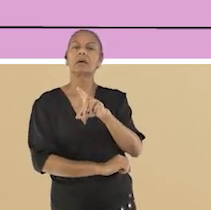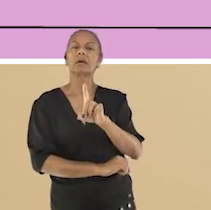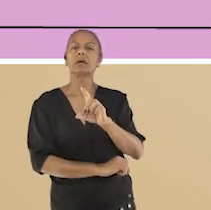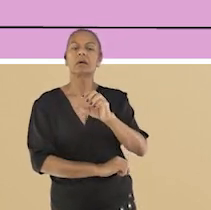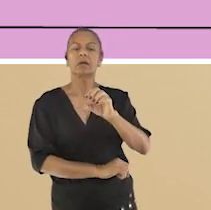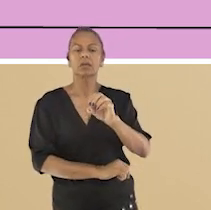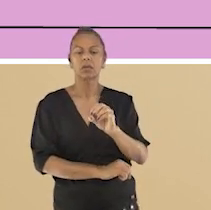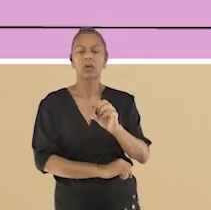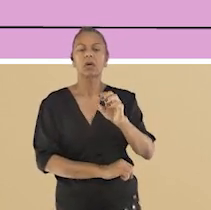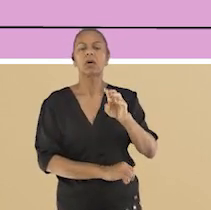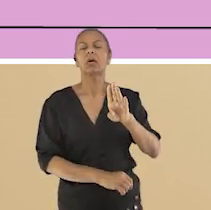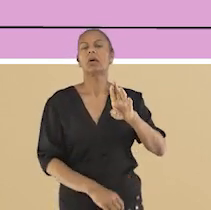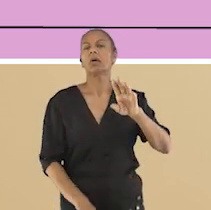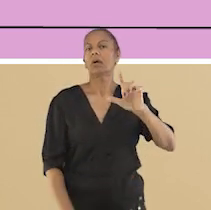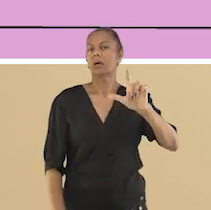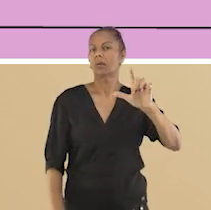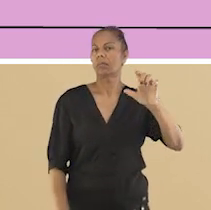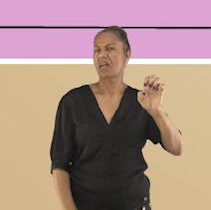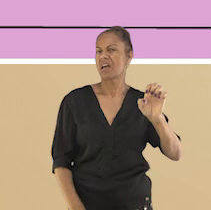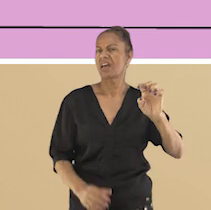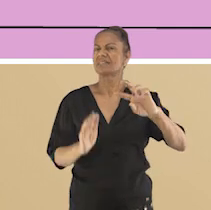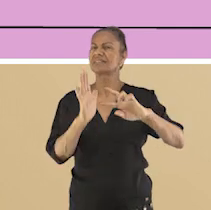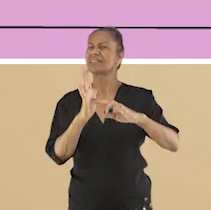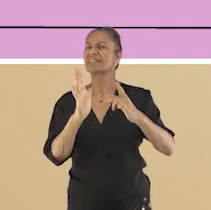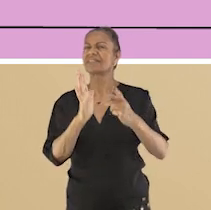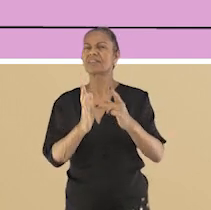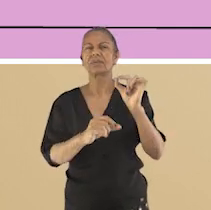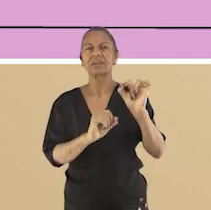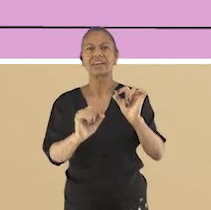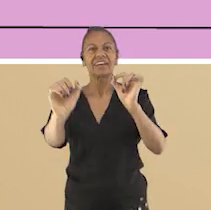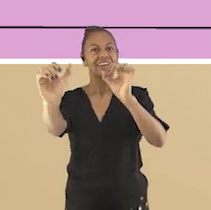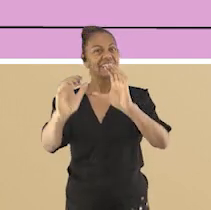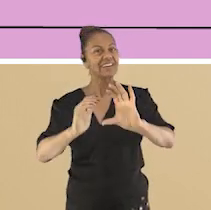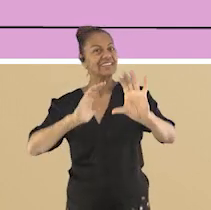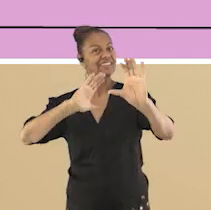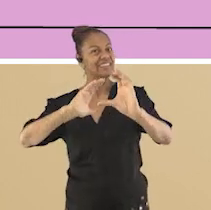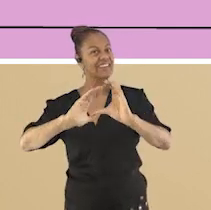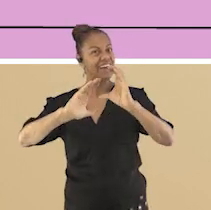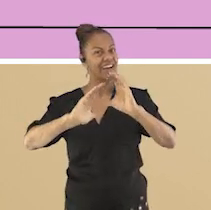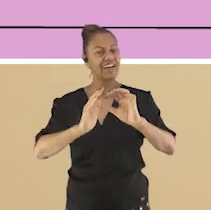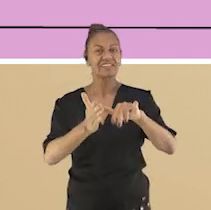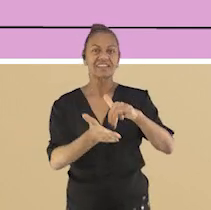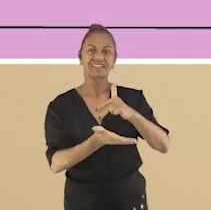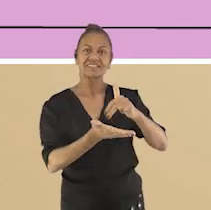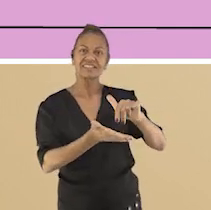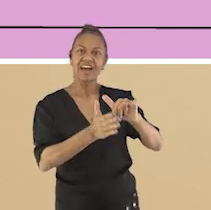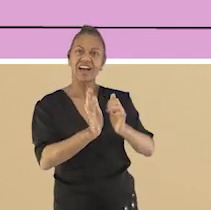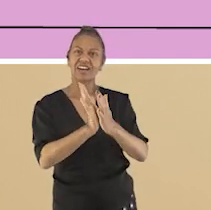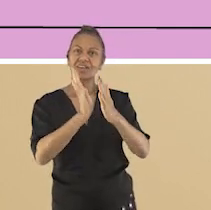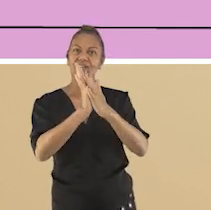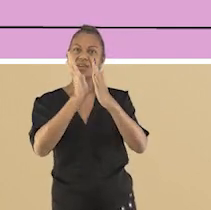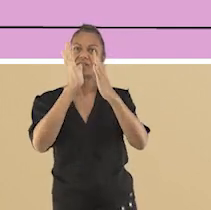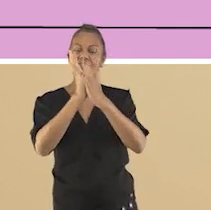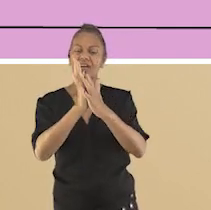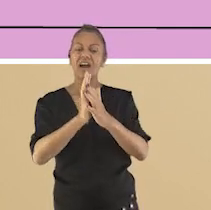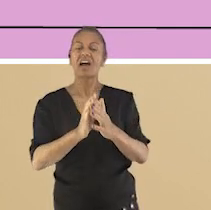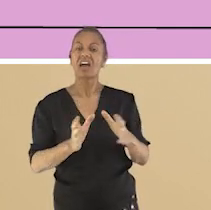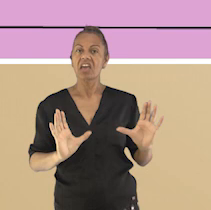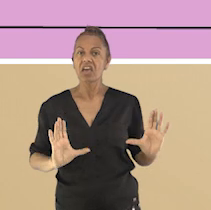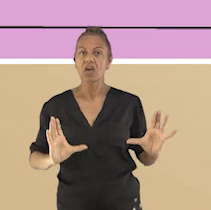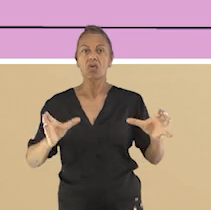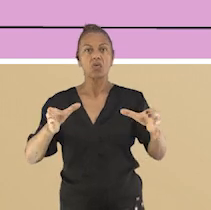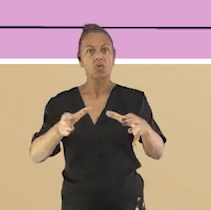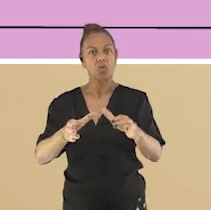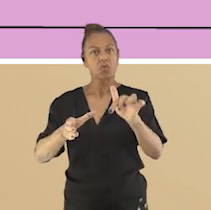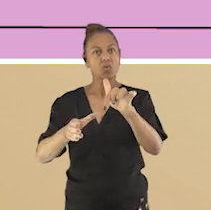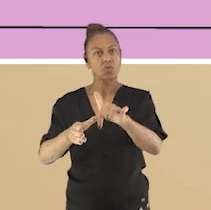Candomblé significa cantar e dançar em louvor e é a origem do bando. O Candomblé é o símbolo